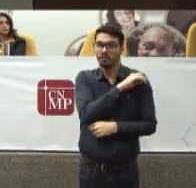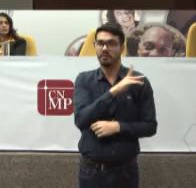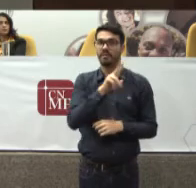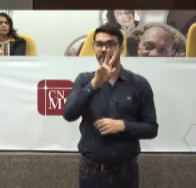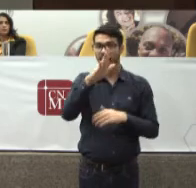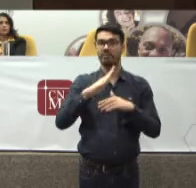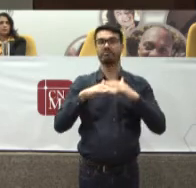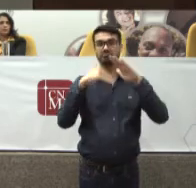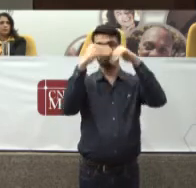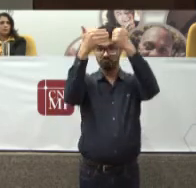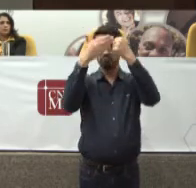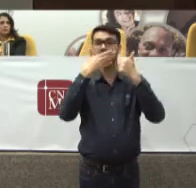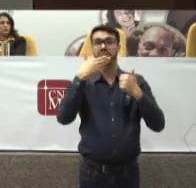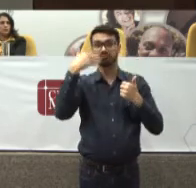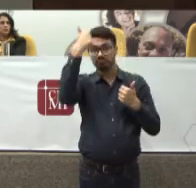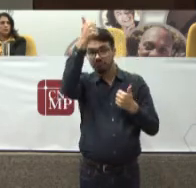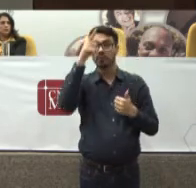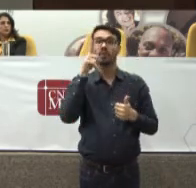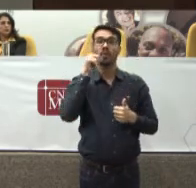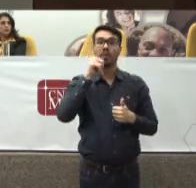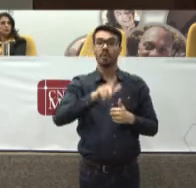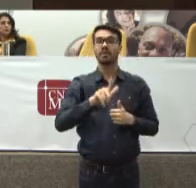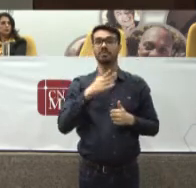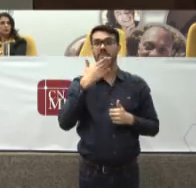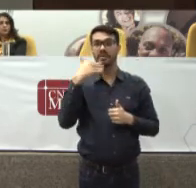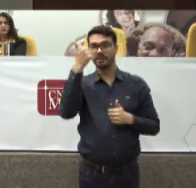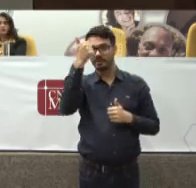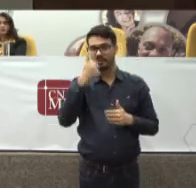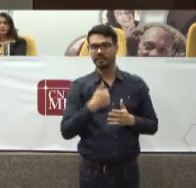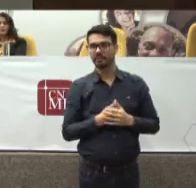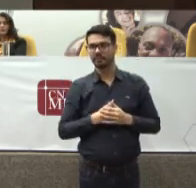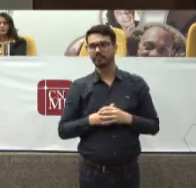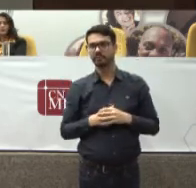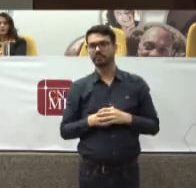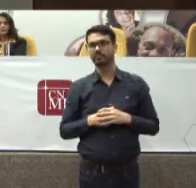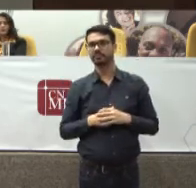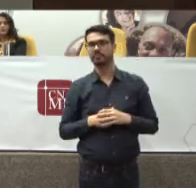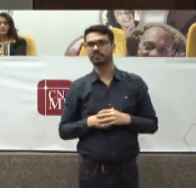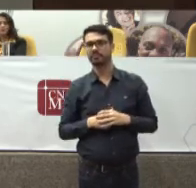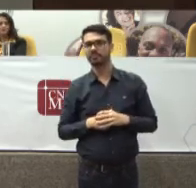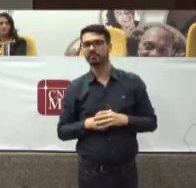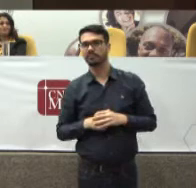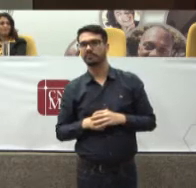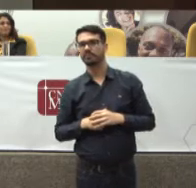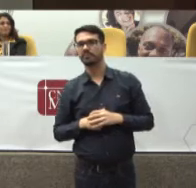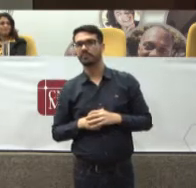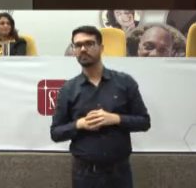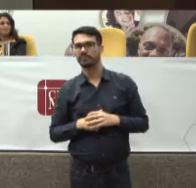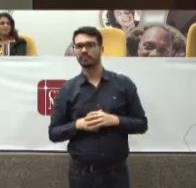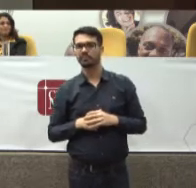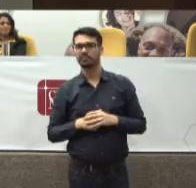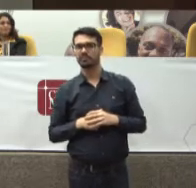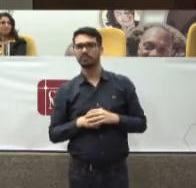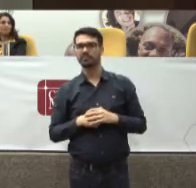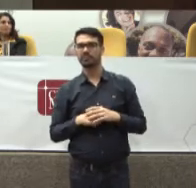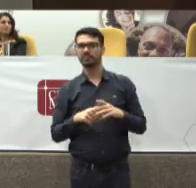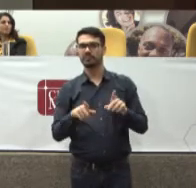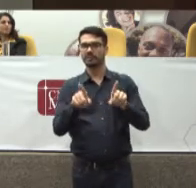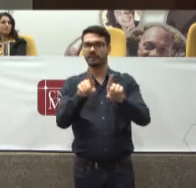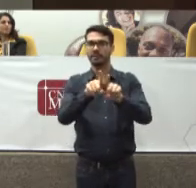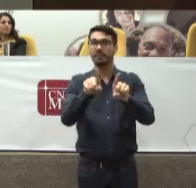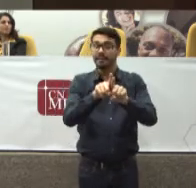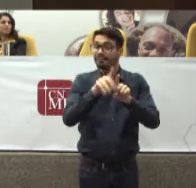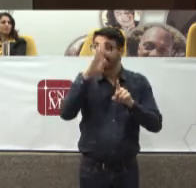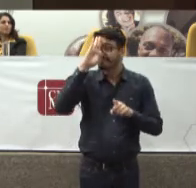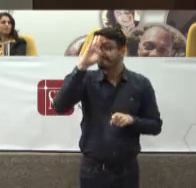Agilidade Para a produção De notas técnicas Obrigado Já encerro Mas Para além disso E fundamental